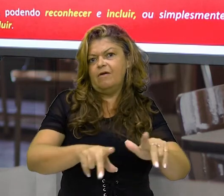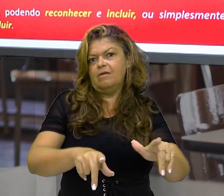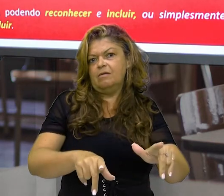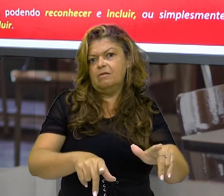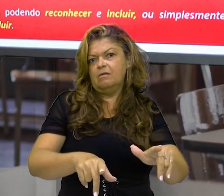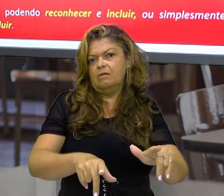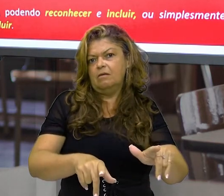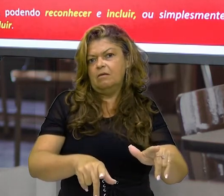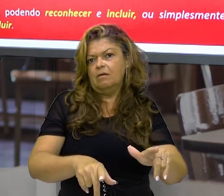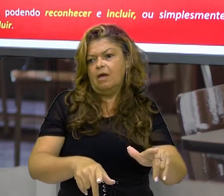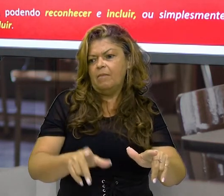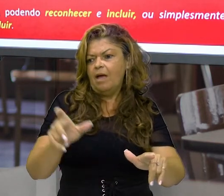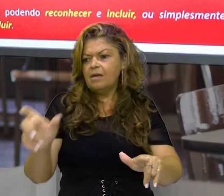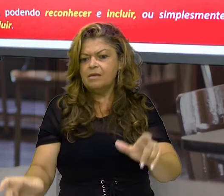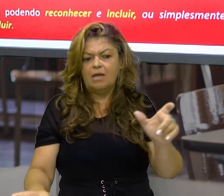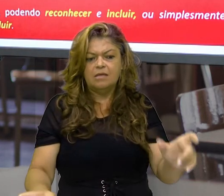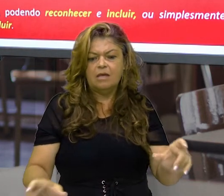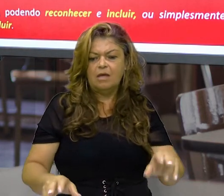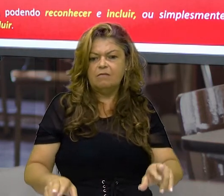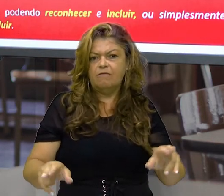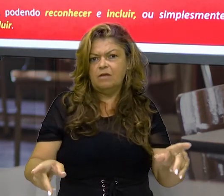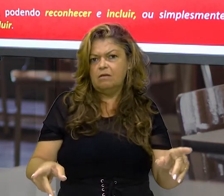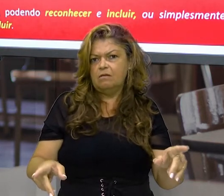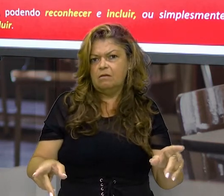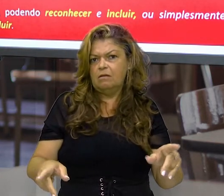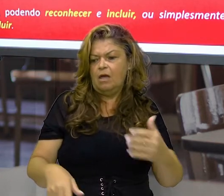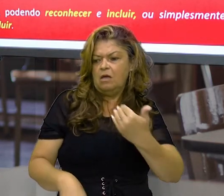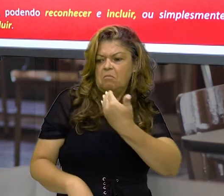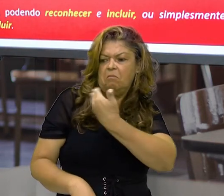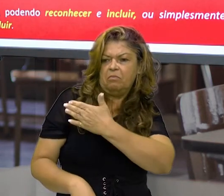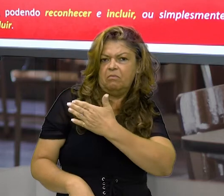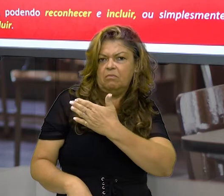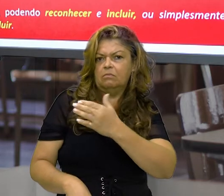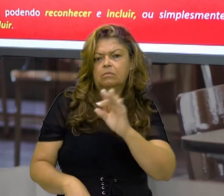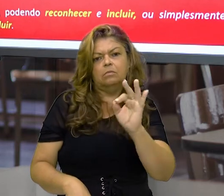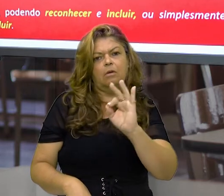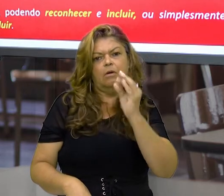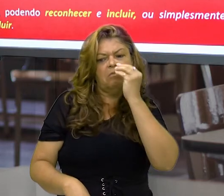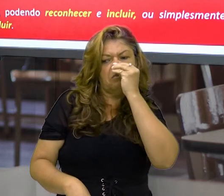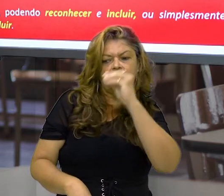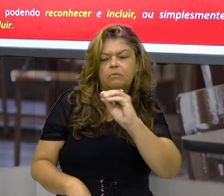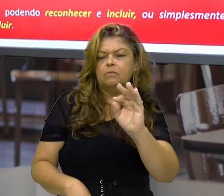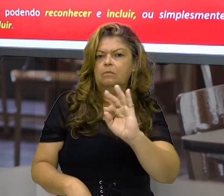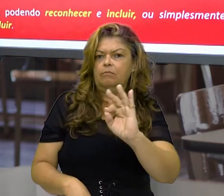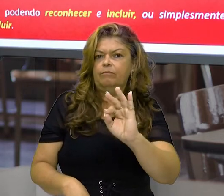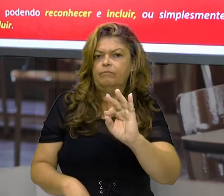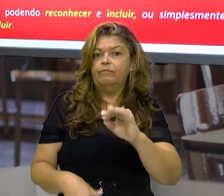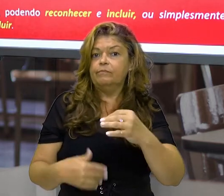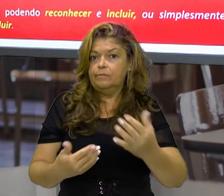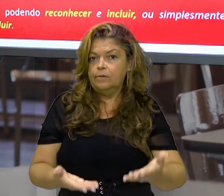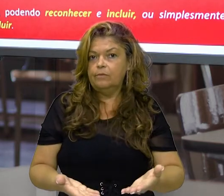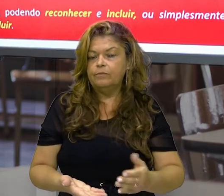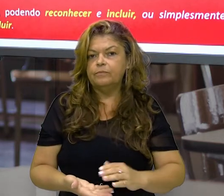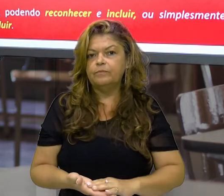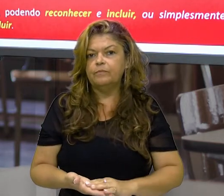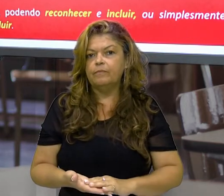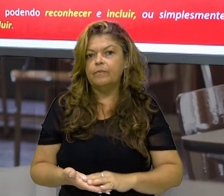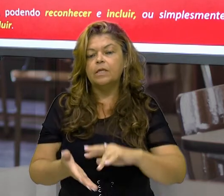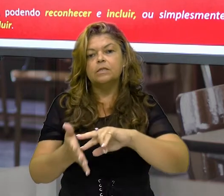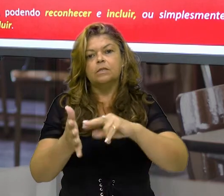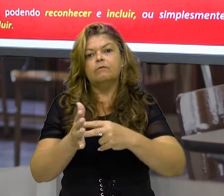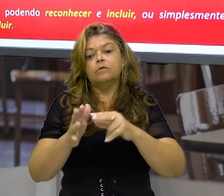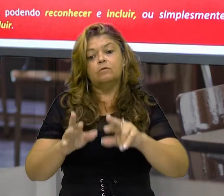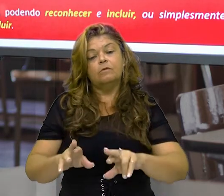inferior ou menos importante do que outra. Certo? Essas são diferenças aí